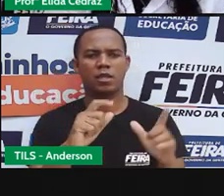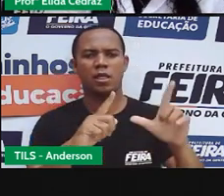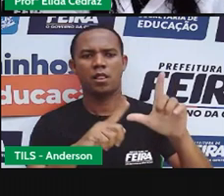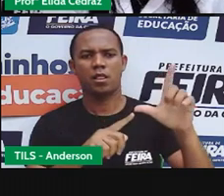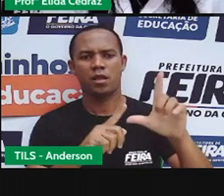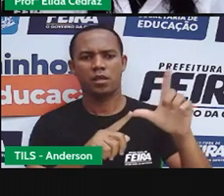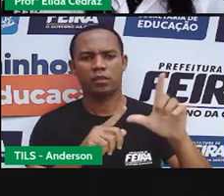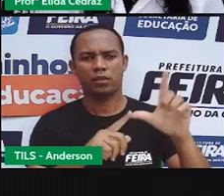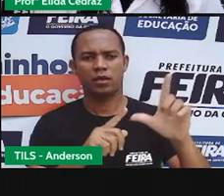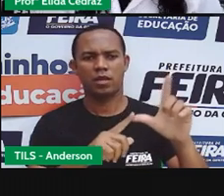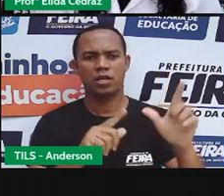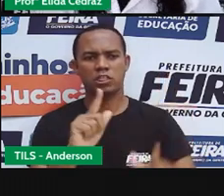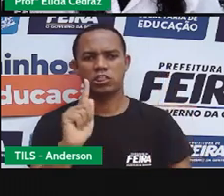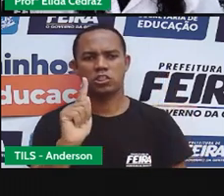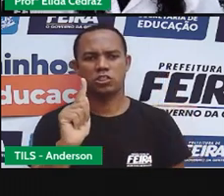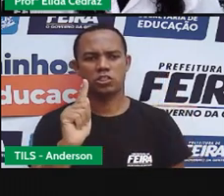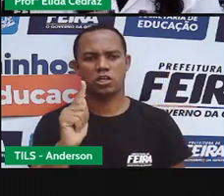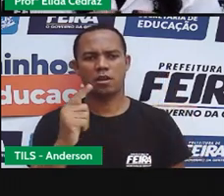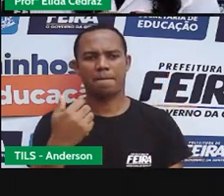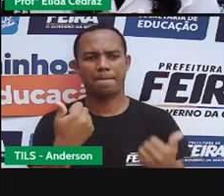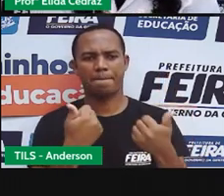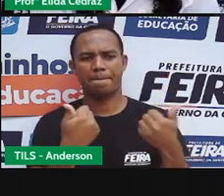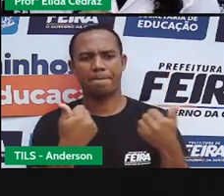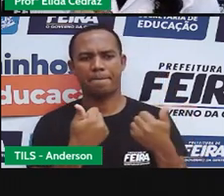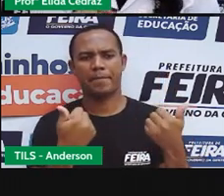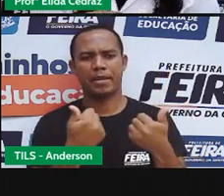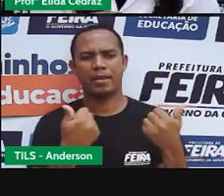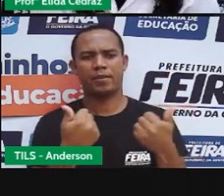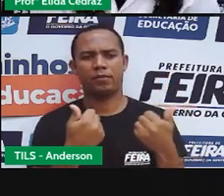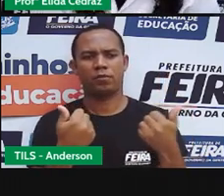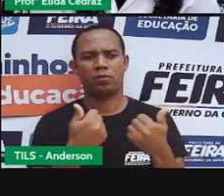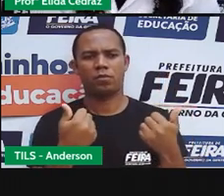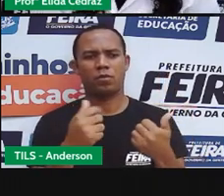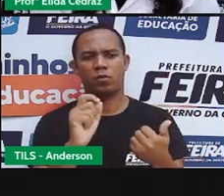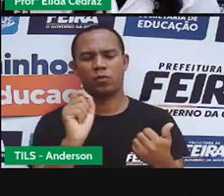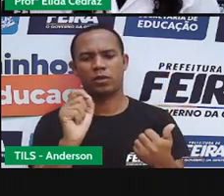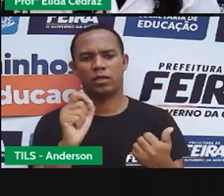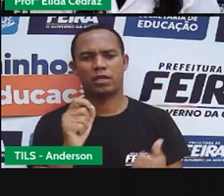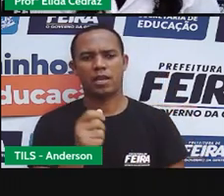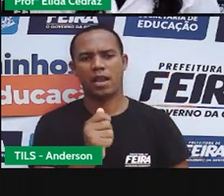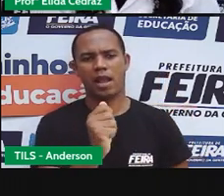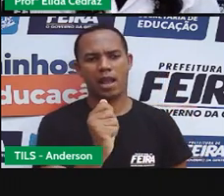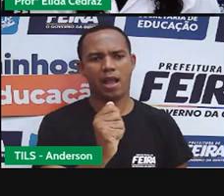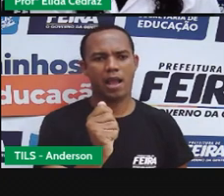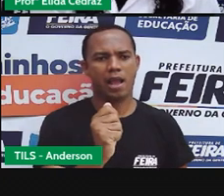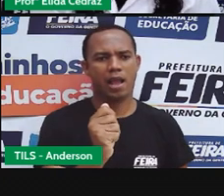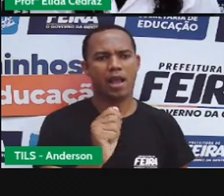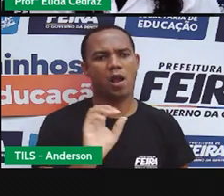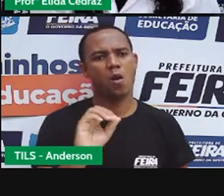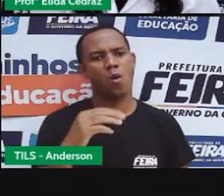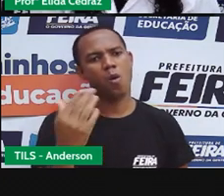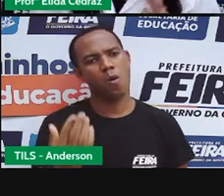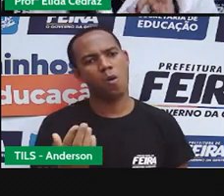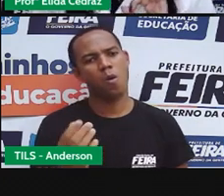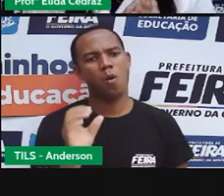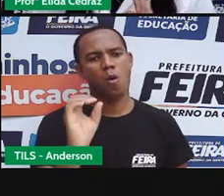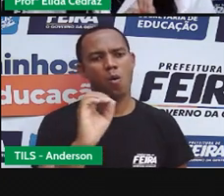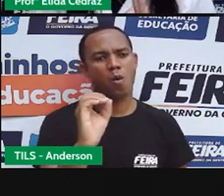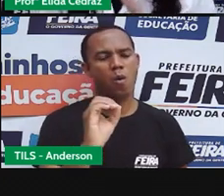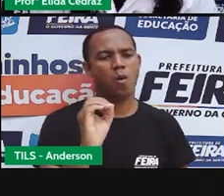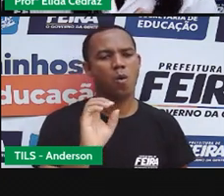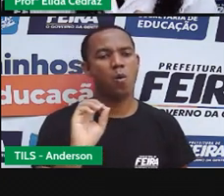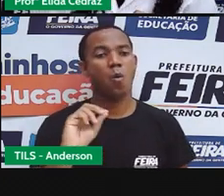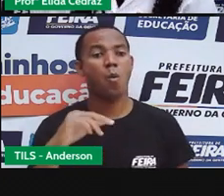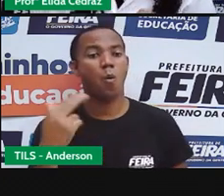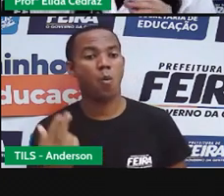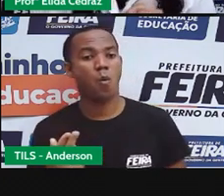letra G está ao lado, Abraçadinha, de A, O e U. A regra